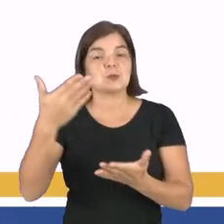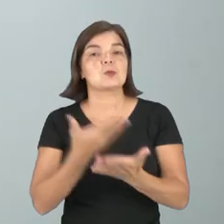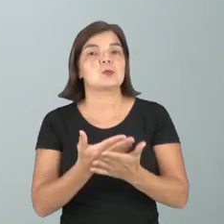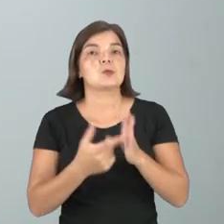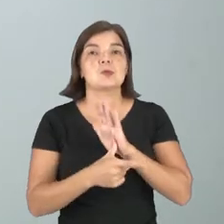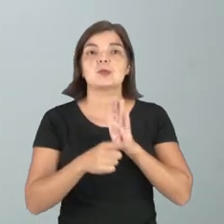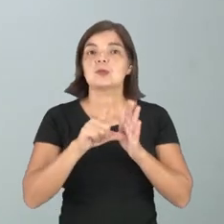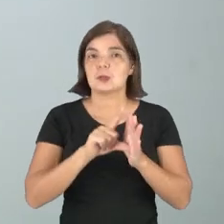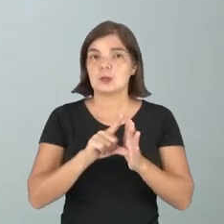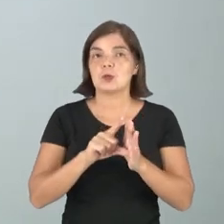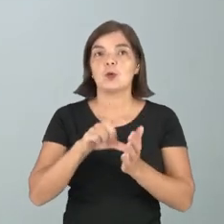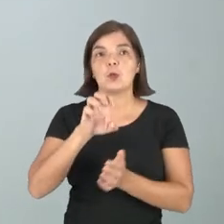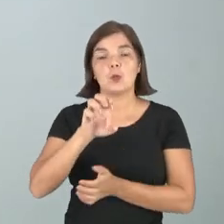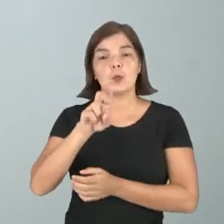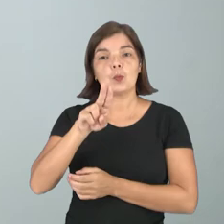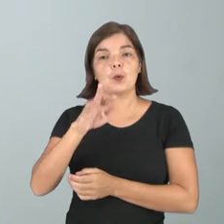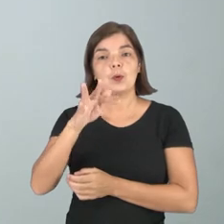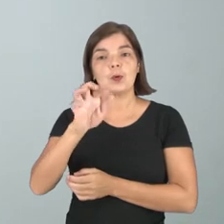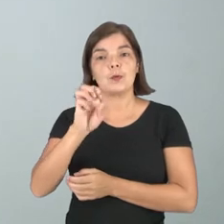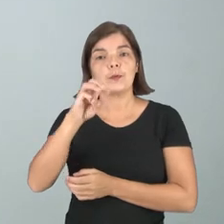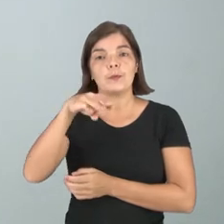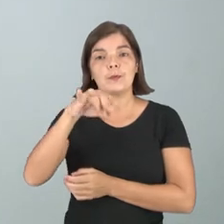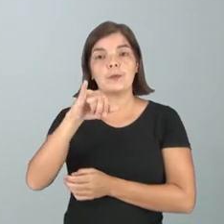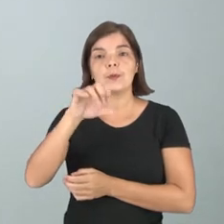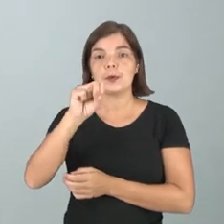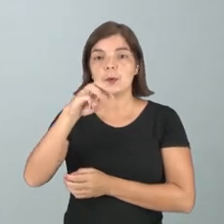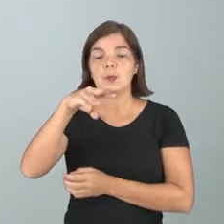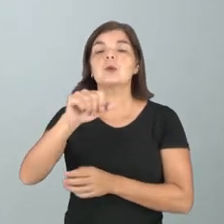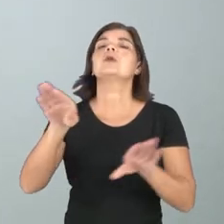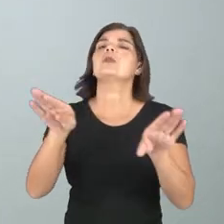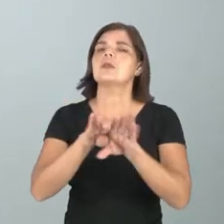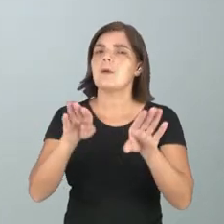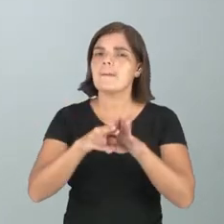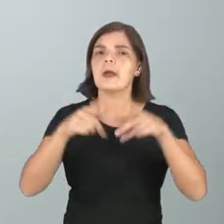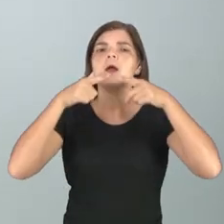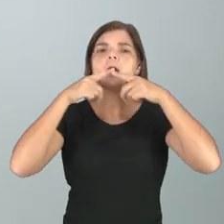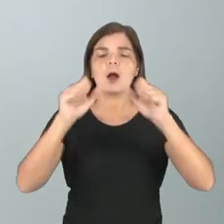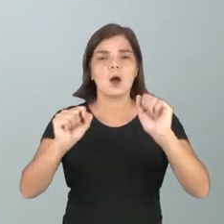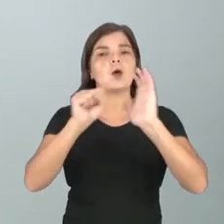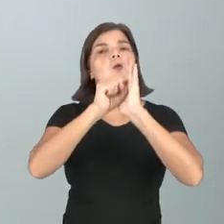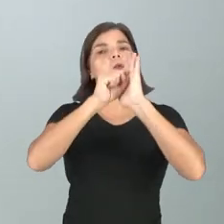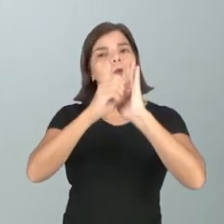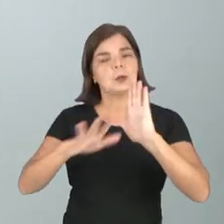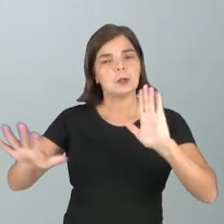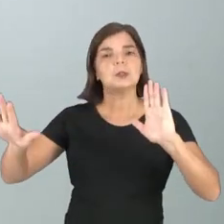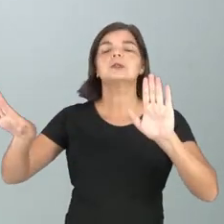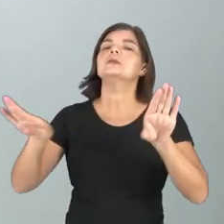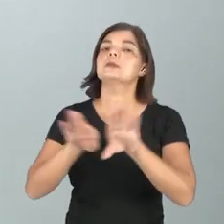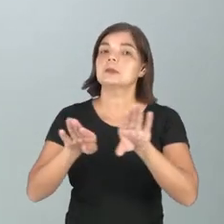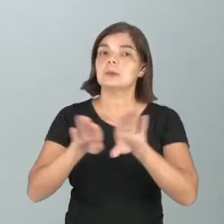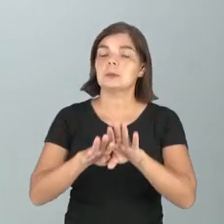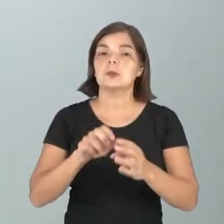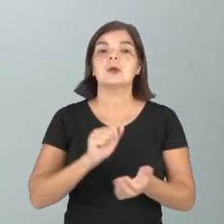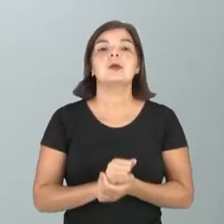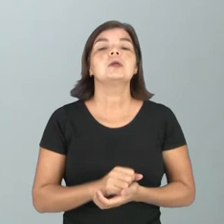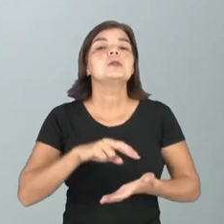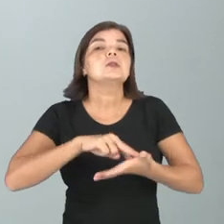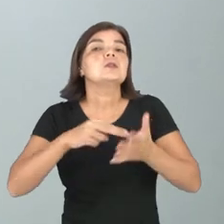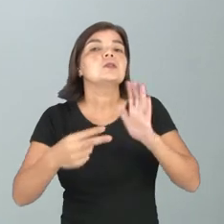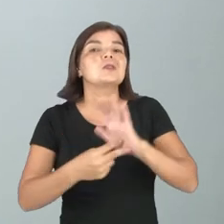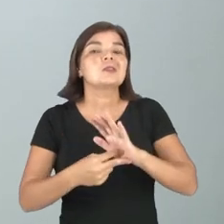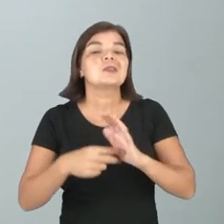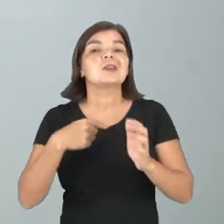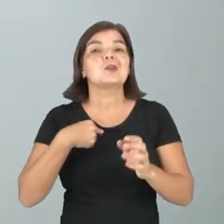O eufemismo também é um recurso expressivo. Ela diz, solteira. Solteira é eufemismo. Eu tô é encalhada.